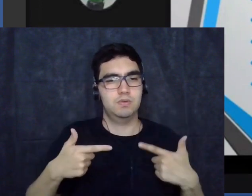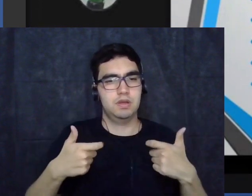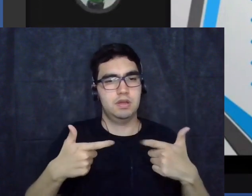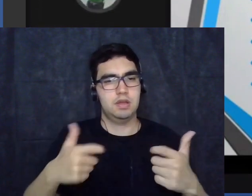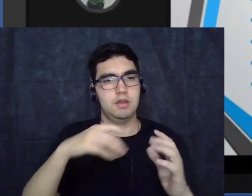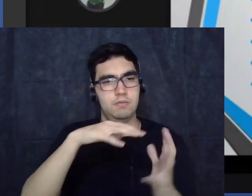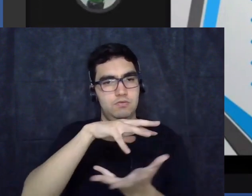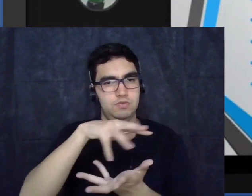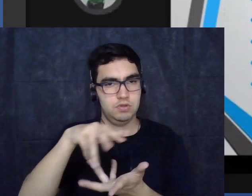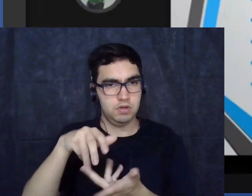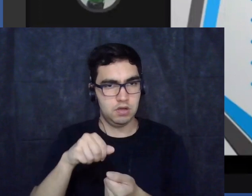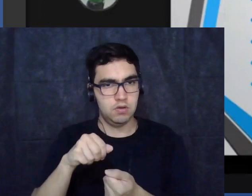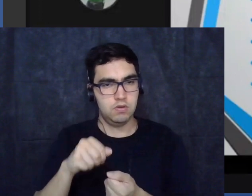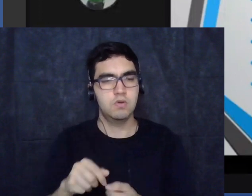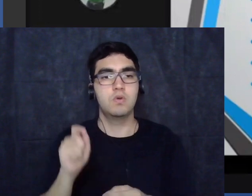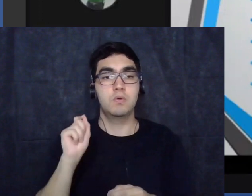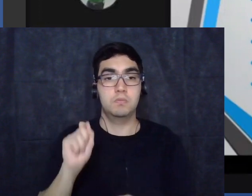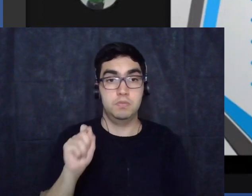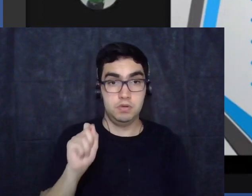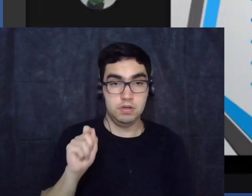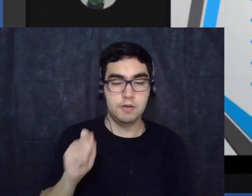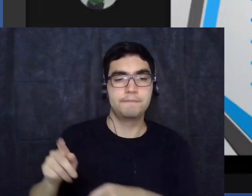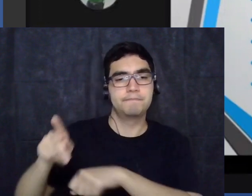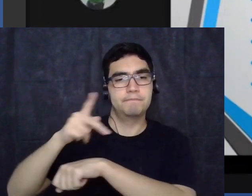em que em alguns países